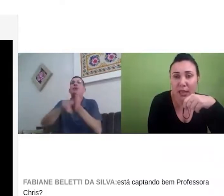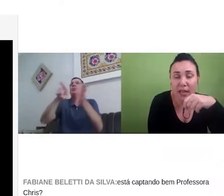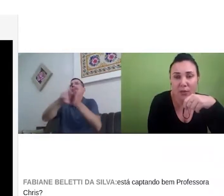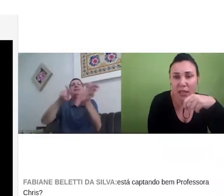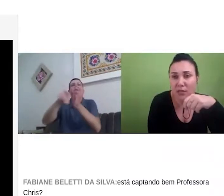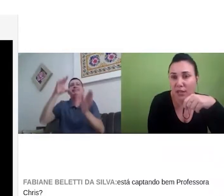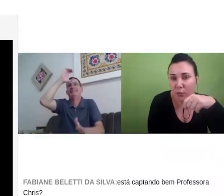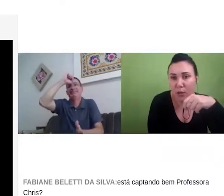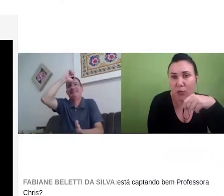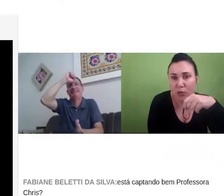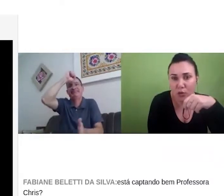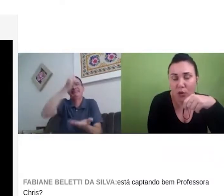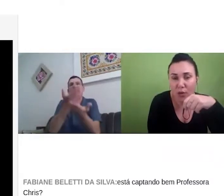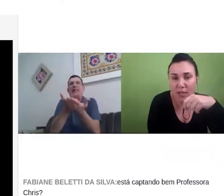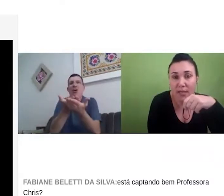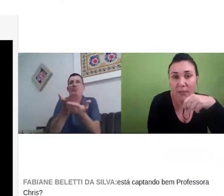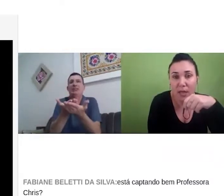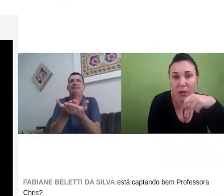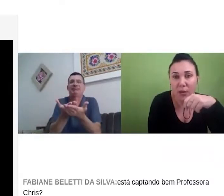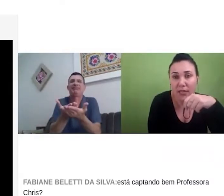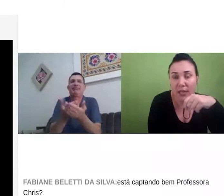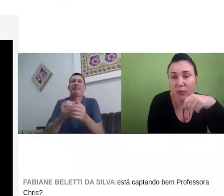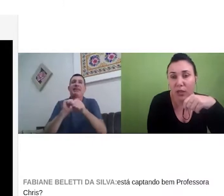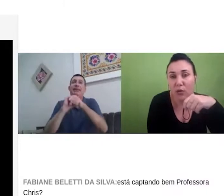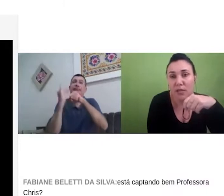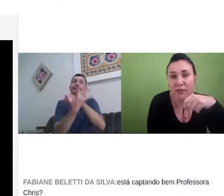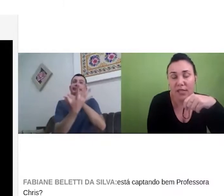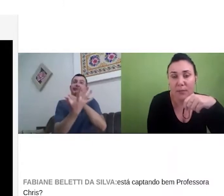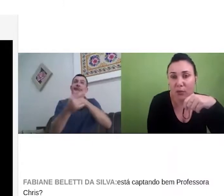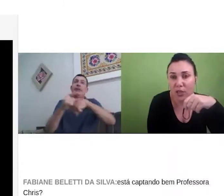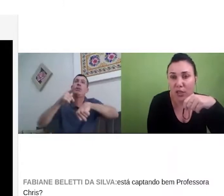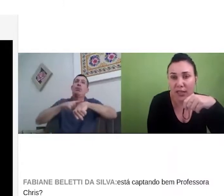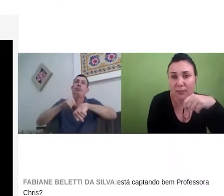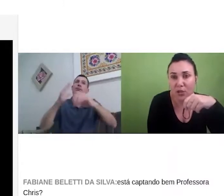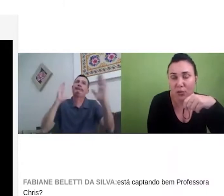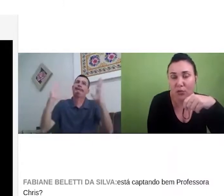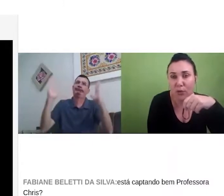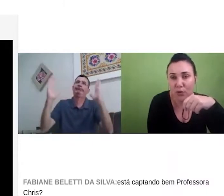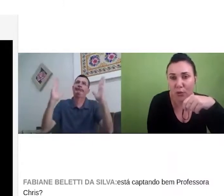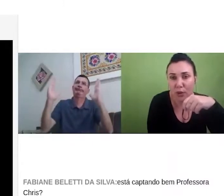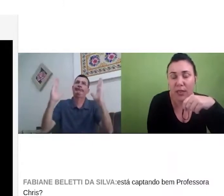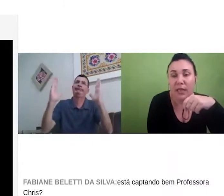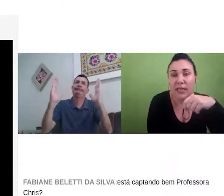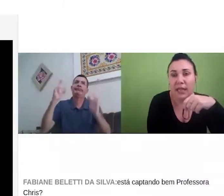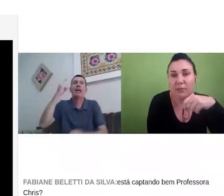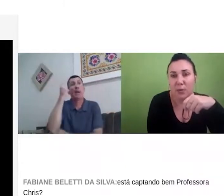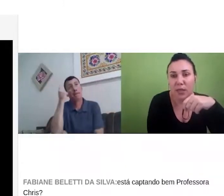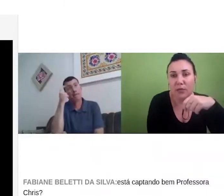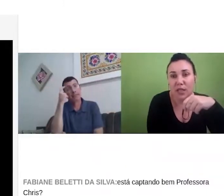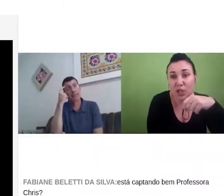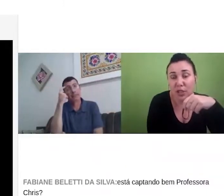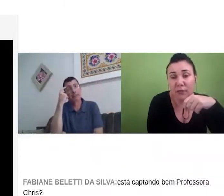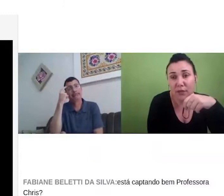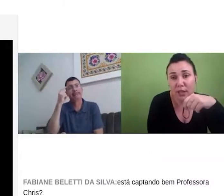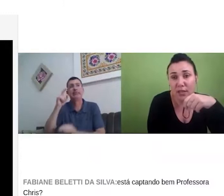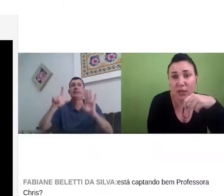intérprete, né, eu sei que é um desafio para todos nós, mas é melhor porque esse aluno, ele vai fazer perguntas diretamente com o professor naquele mesmo momento,